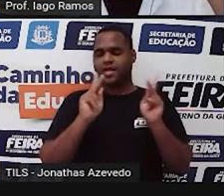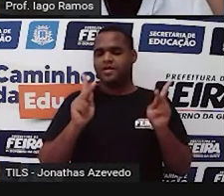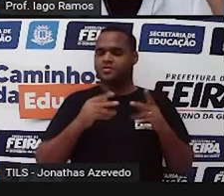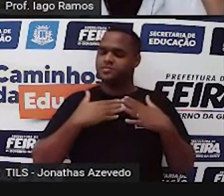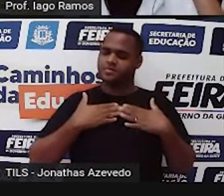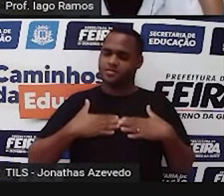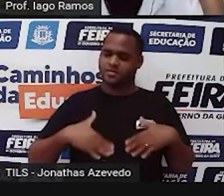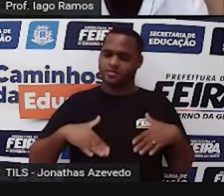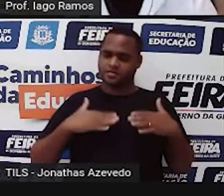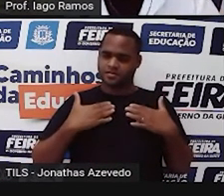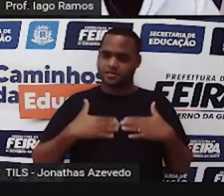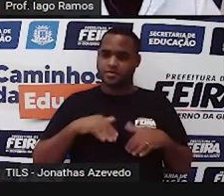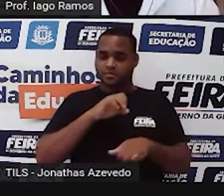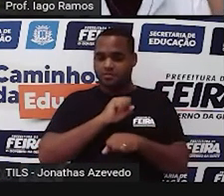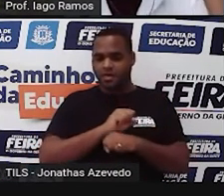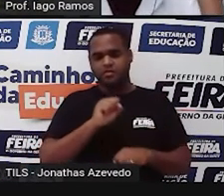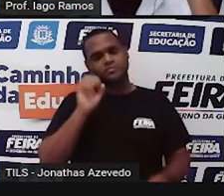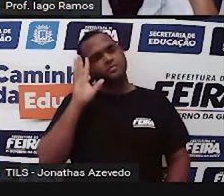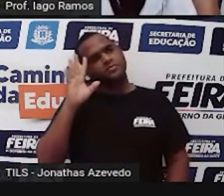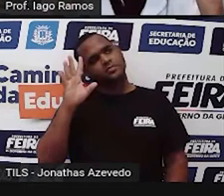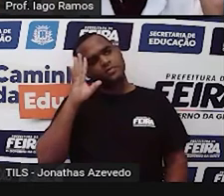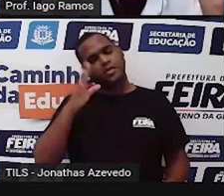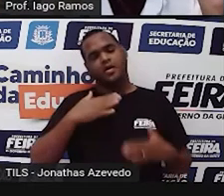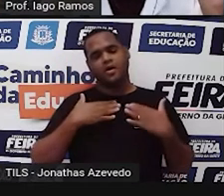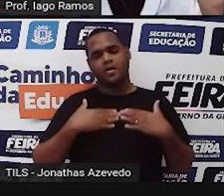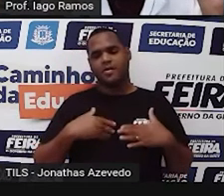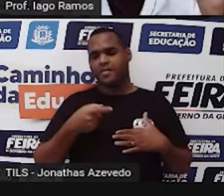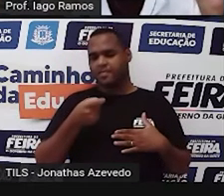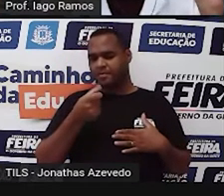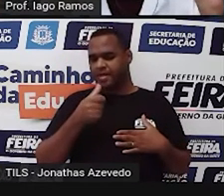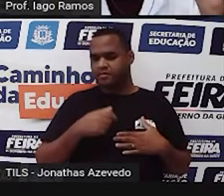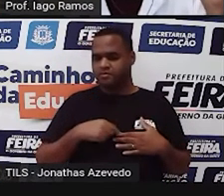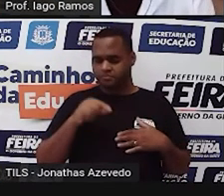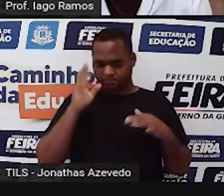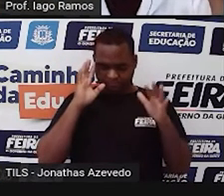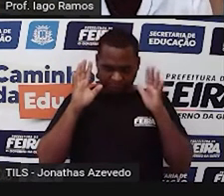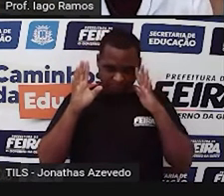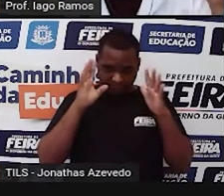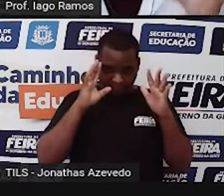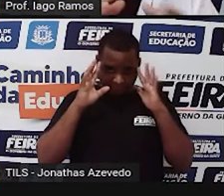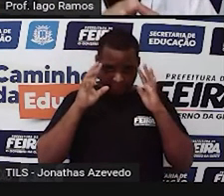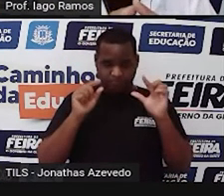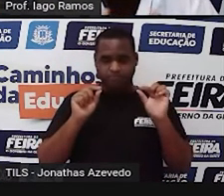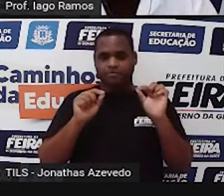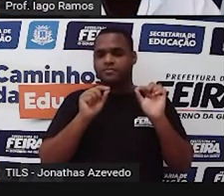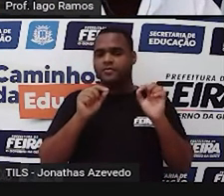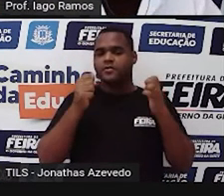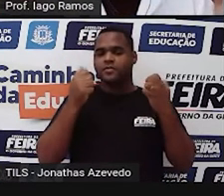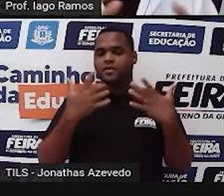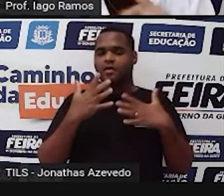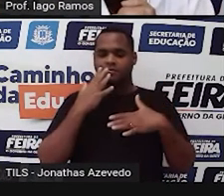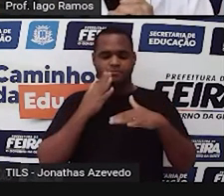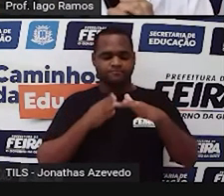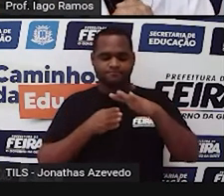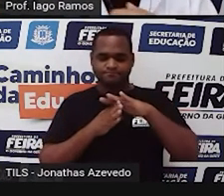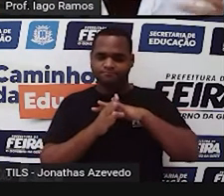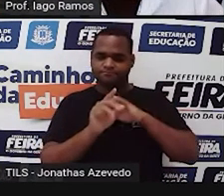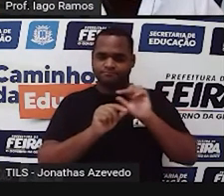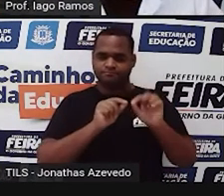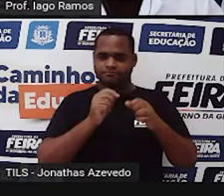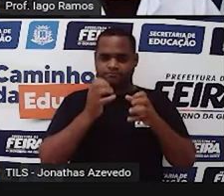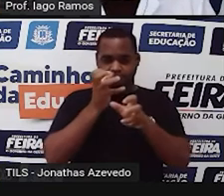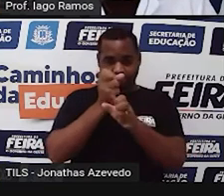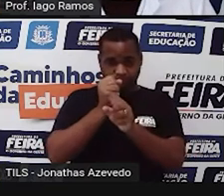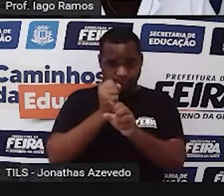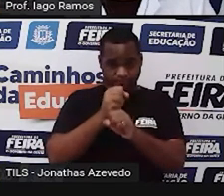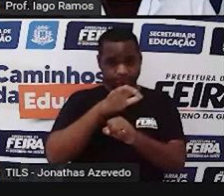Vamos dar uma pausazinha, um descansozinho breve para o nosso cérebro, porque a gente vai agora entrar na parte de